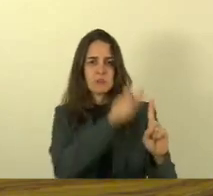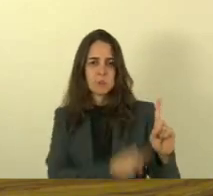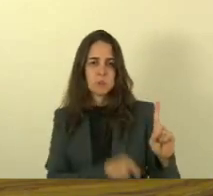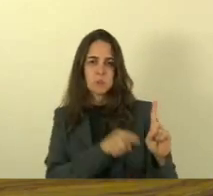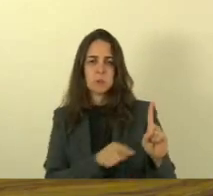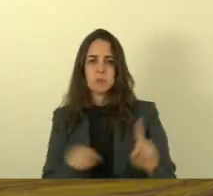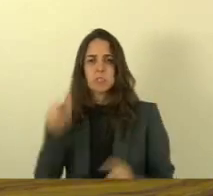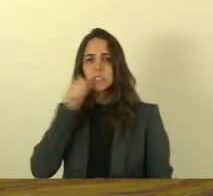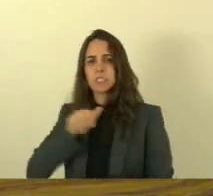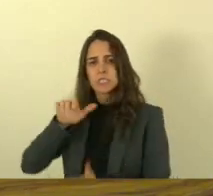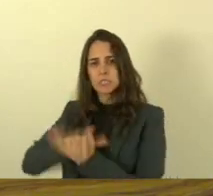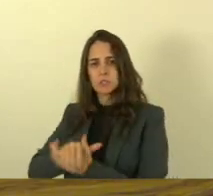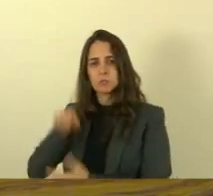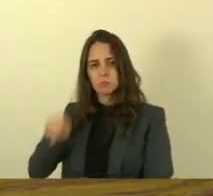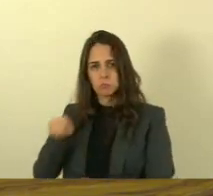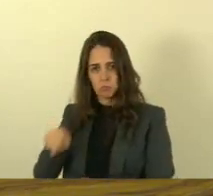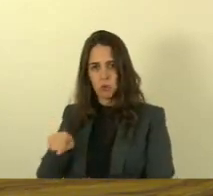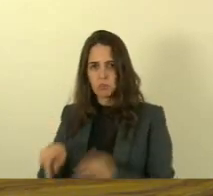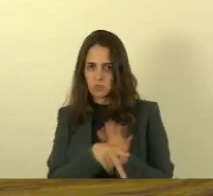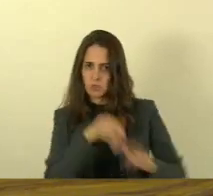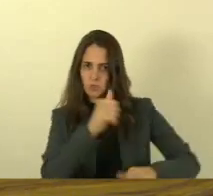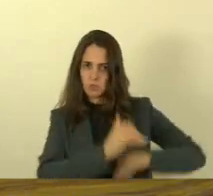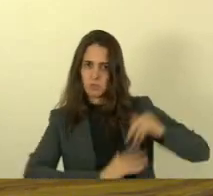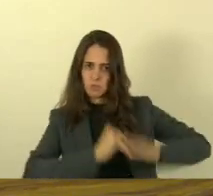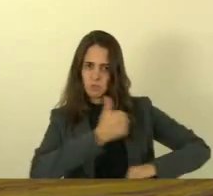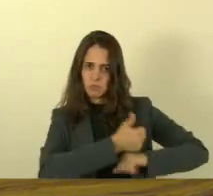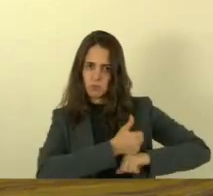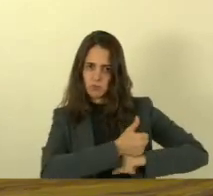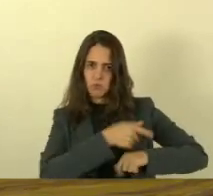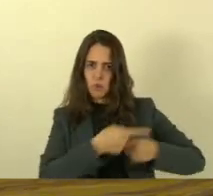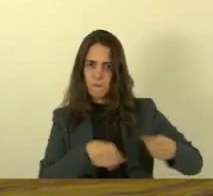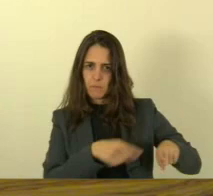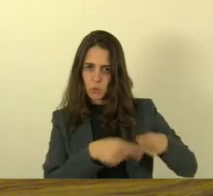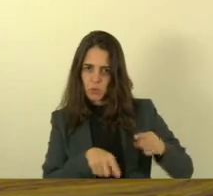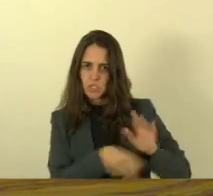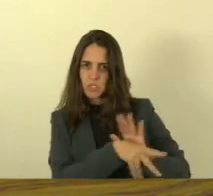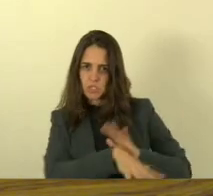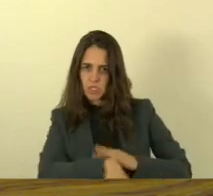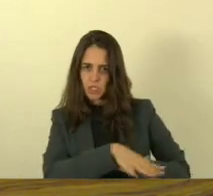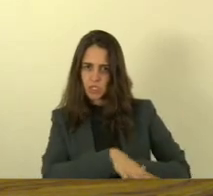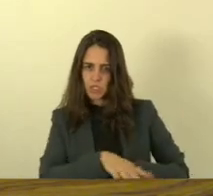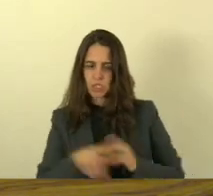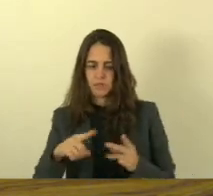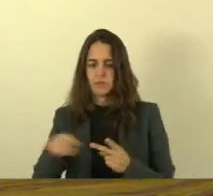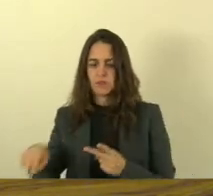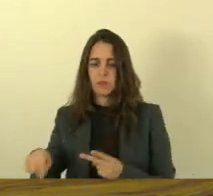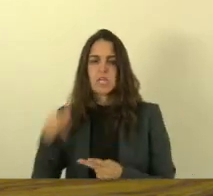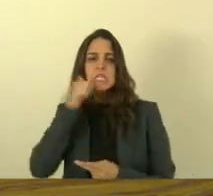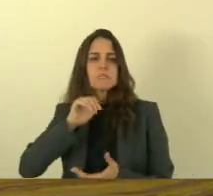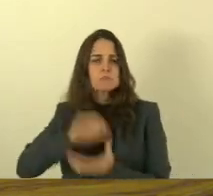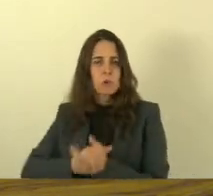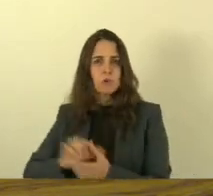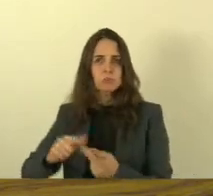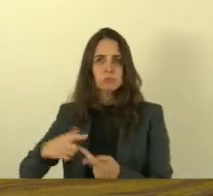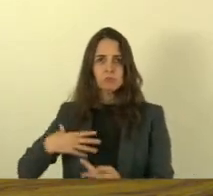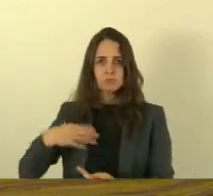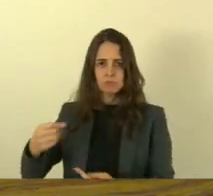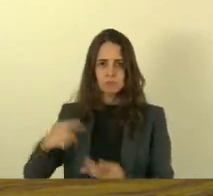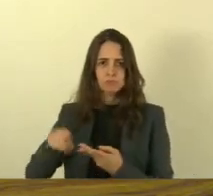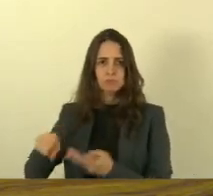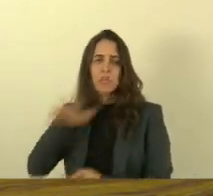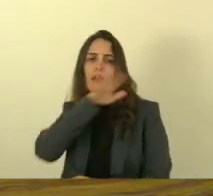esposa do músico e a filha e o animalzinho deles que foi ao local foram